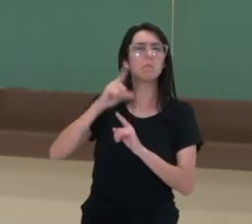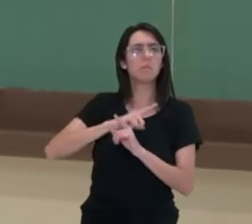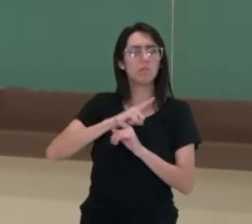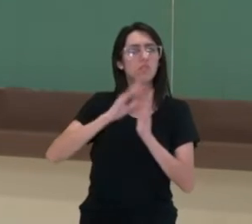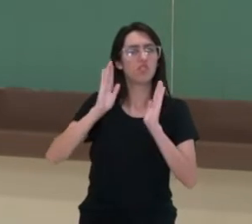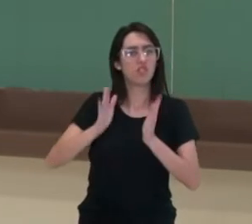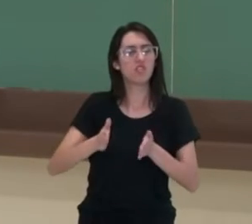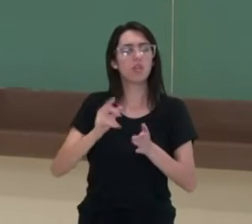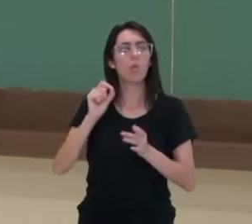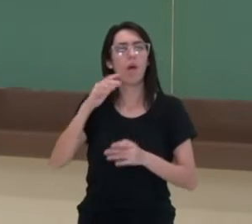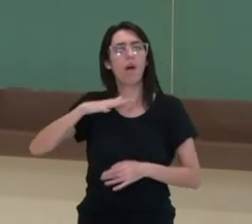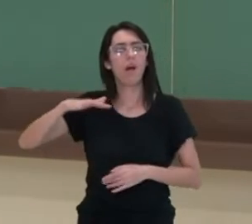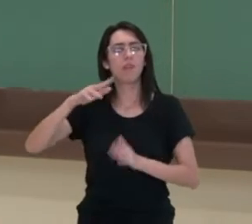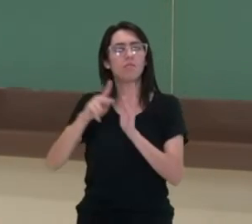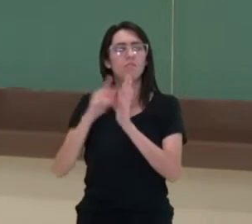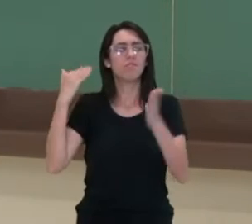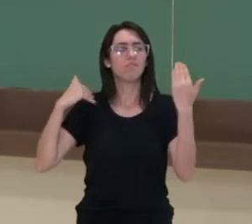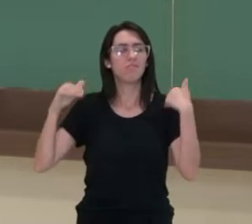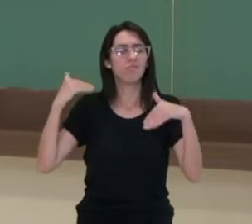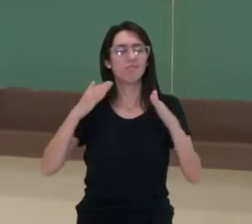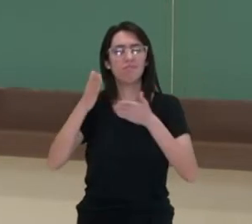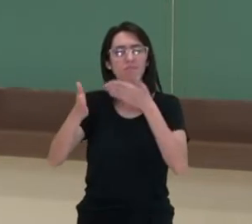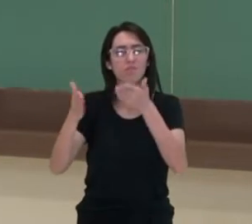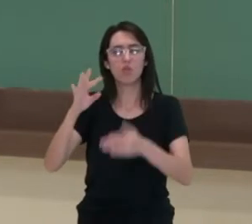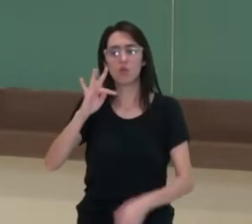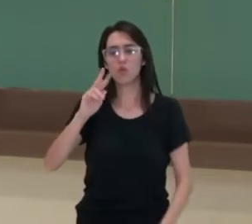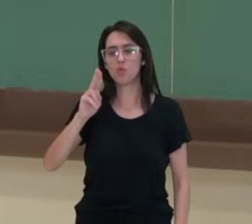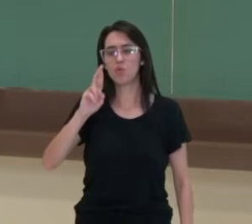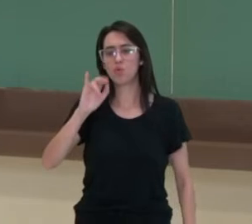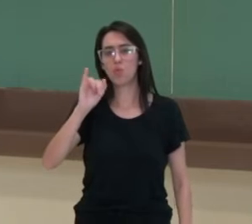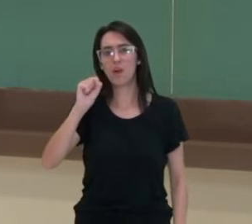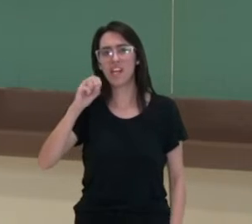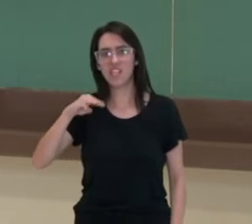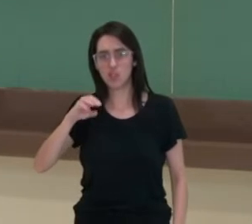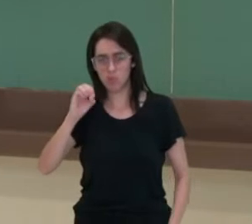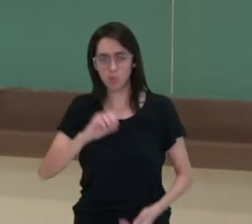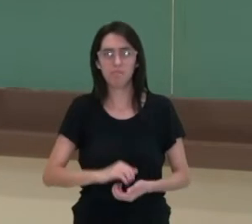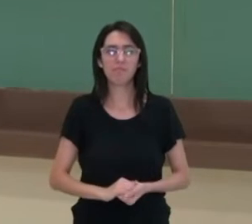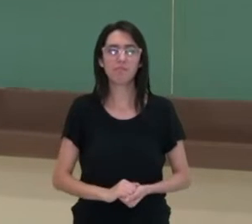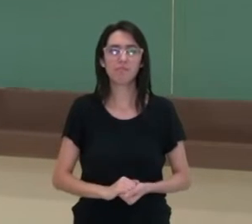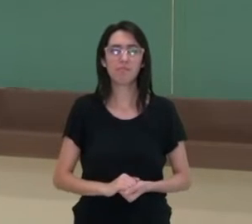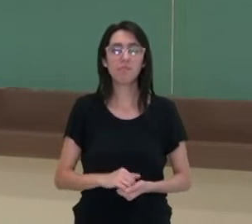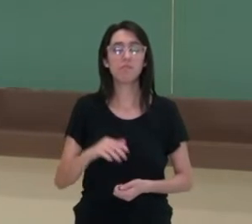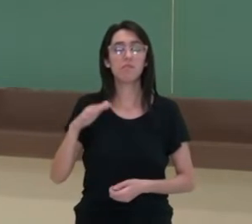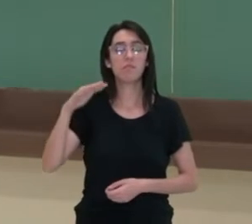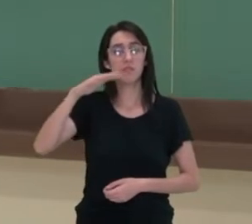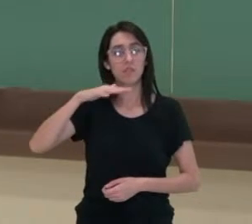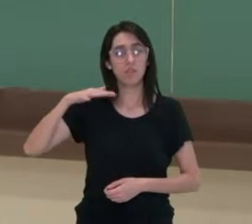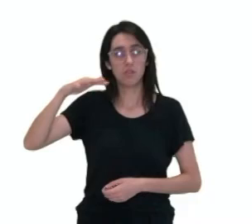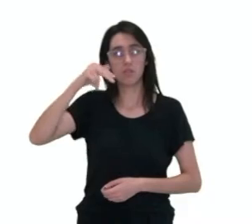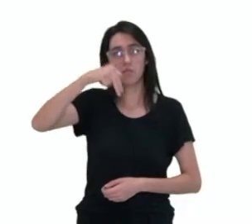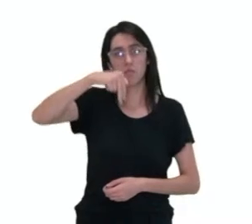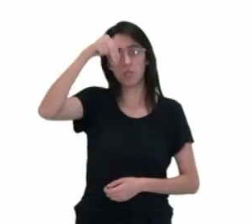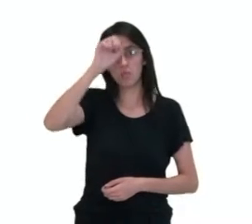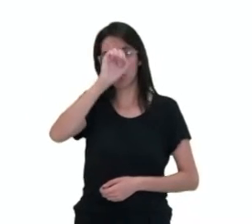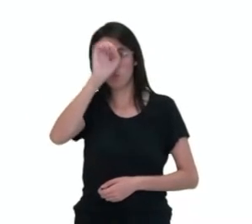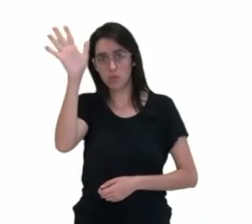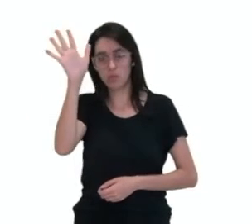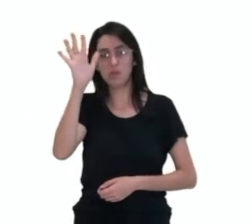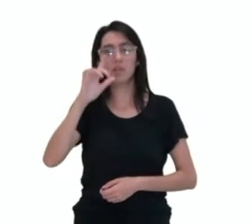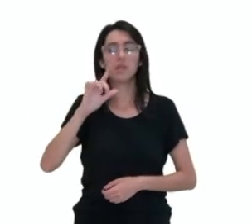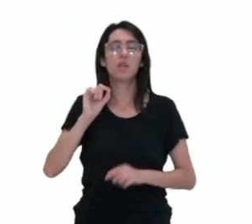estrutura turística de maneira bem expressiva. Já a região nordestina, por ter essa questão da